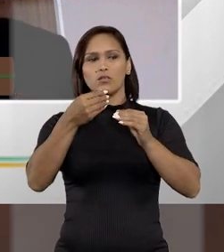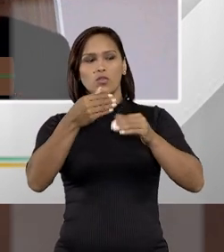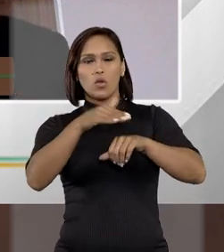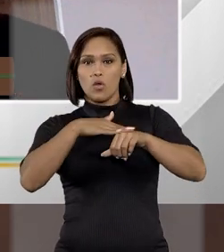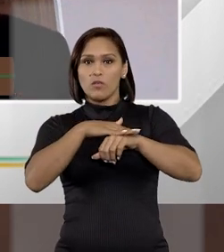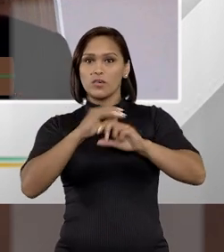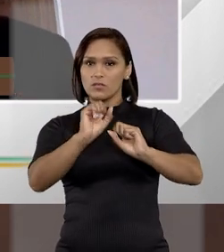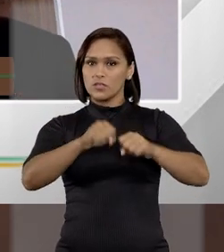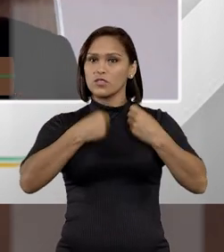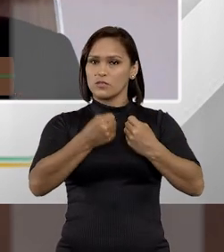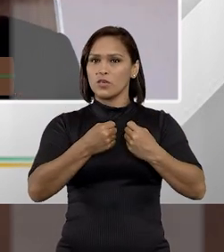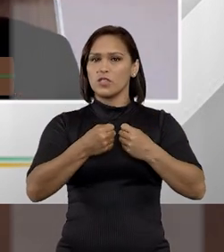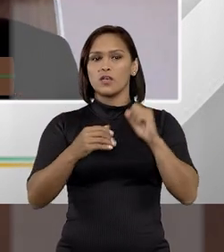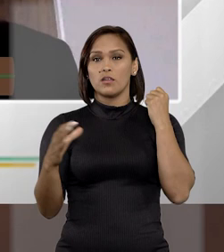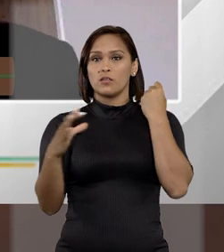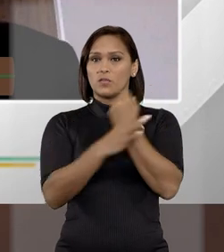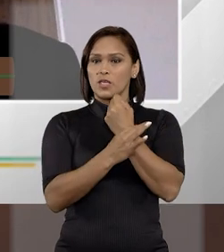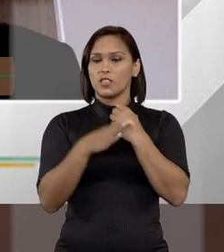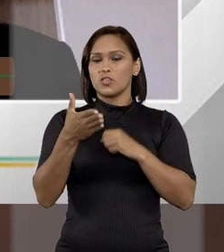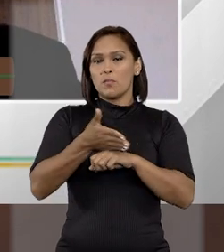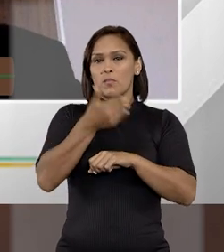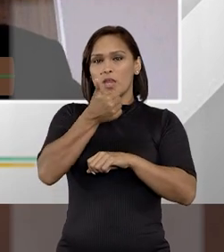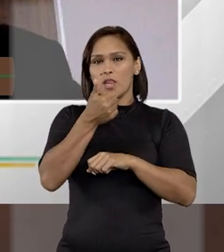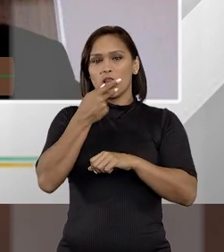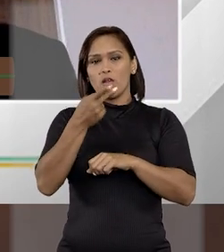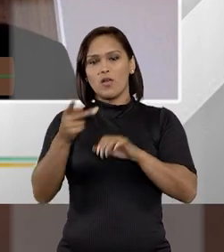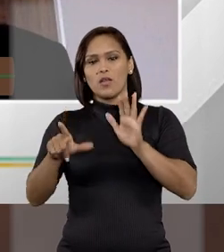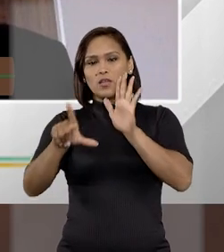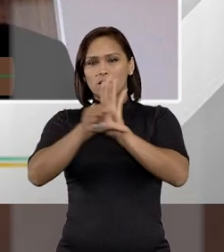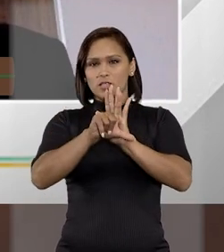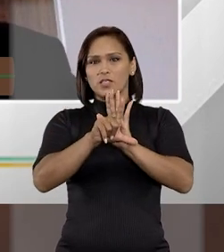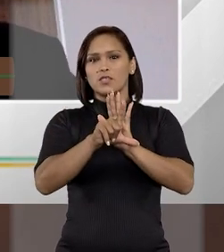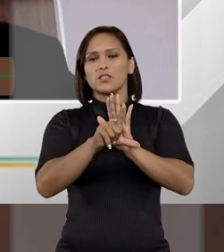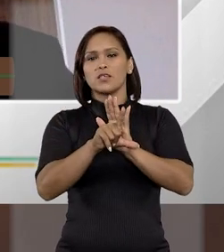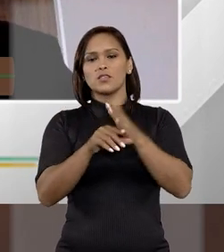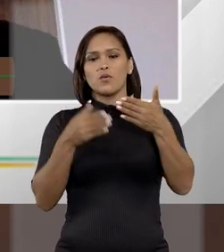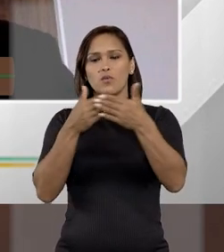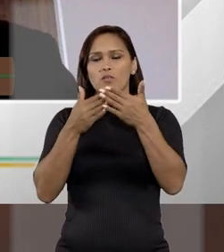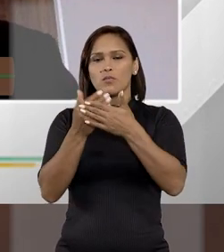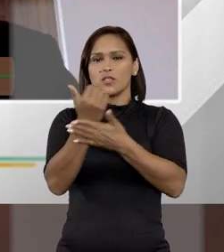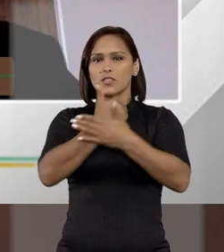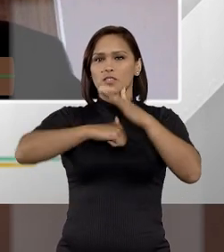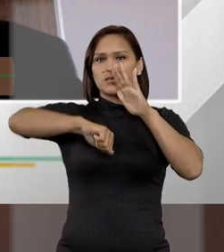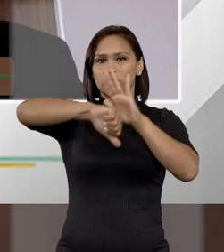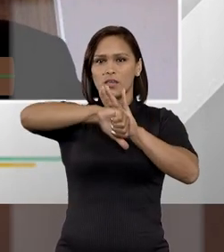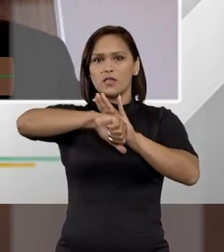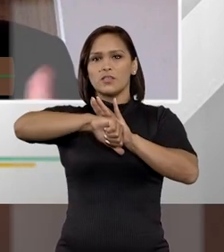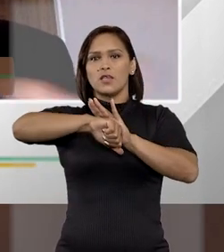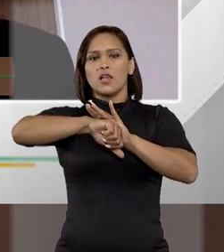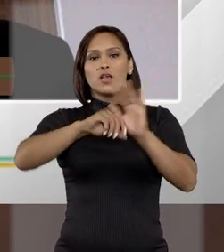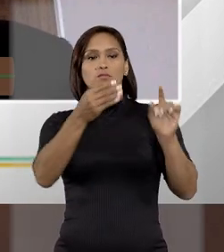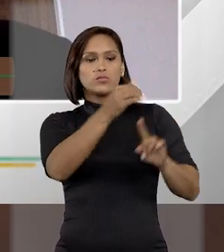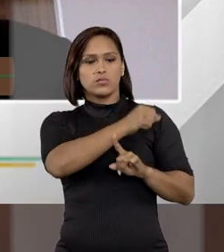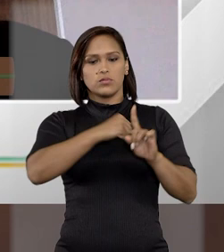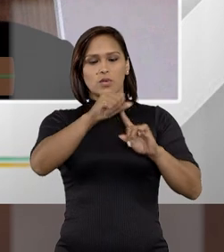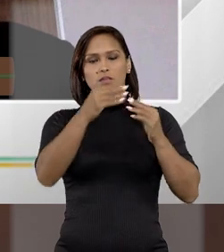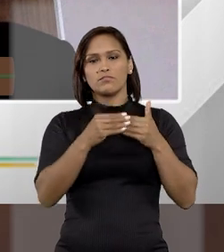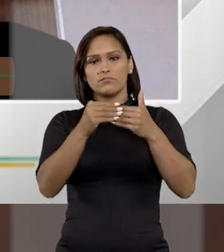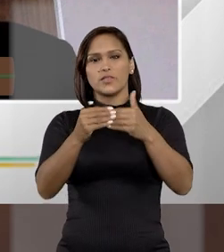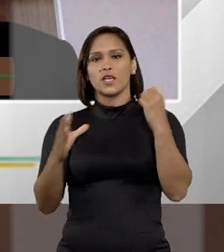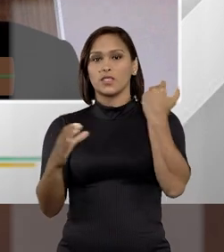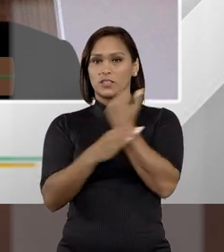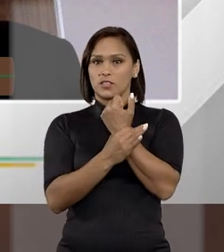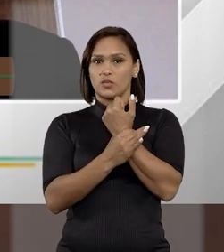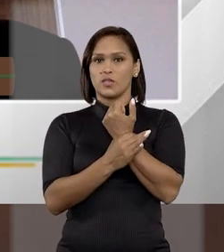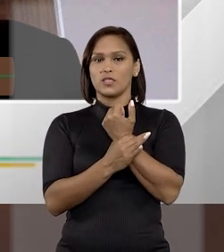dialoguem e se esforcem para garantir a melhor efetividade e idealização no combate à criminalidade, dando à sociedade a